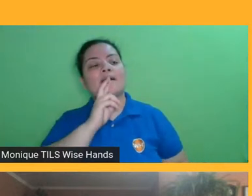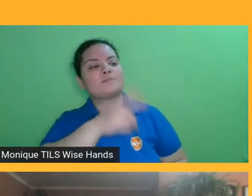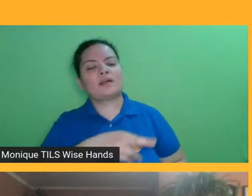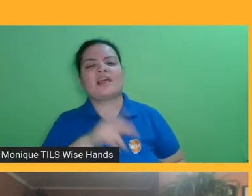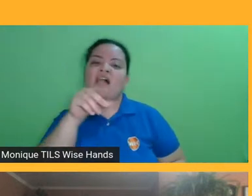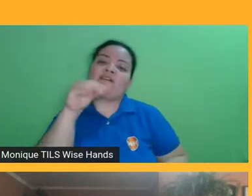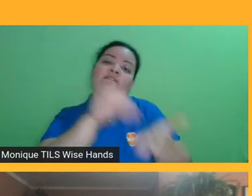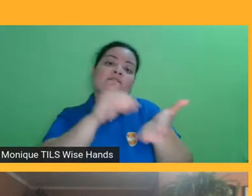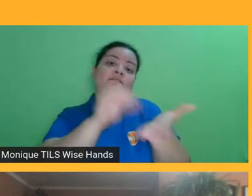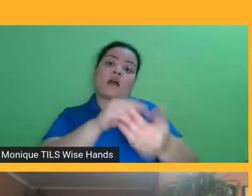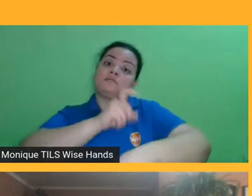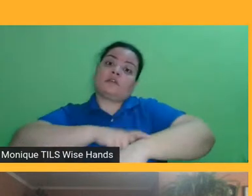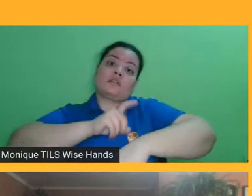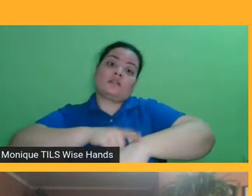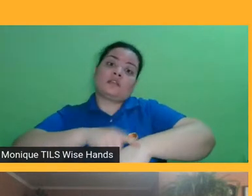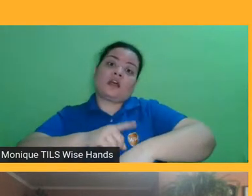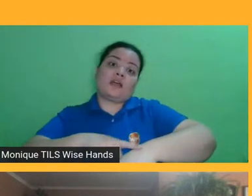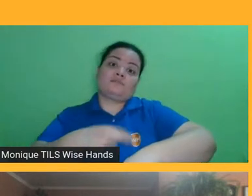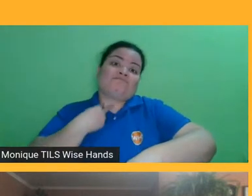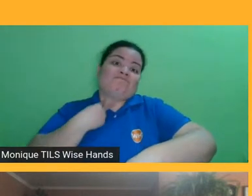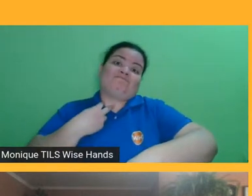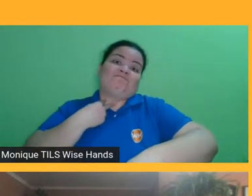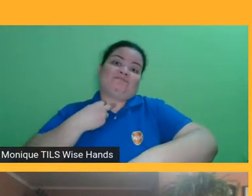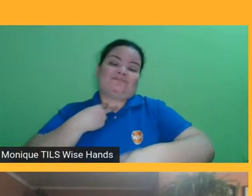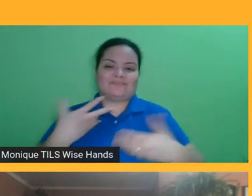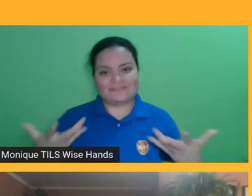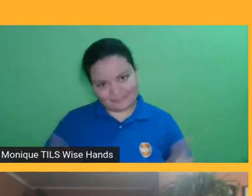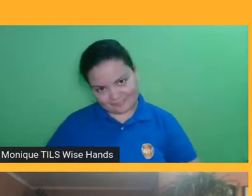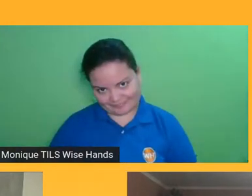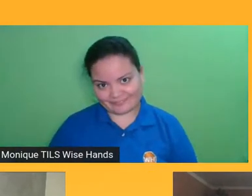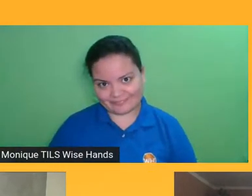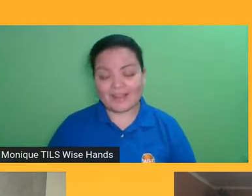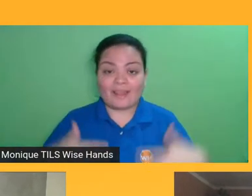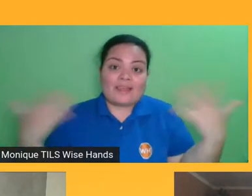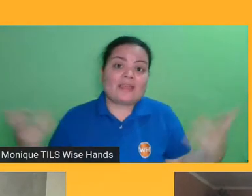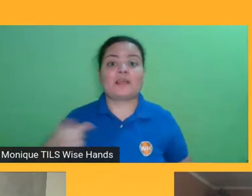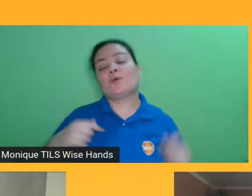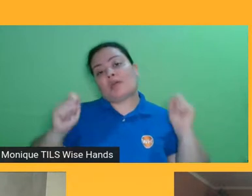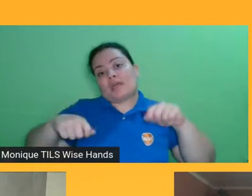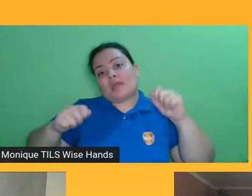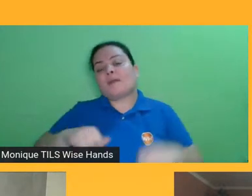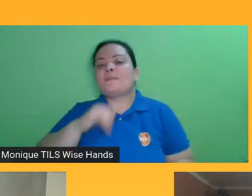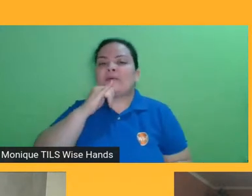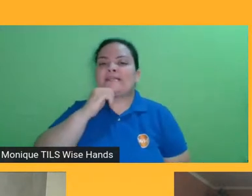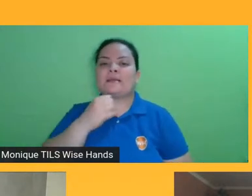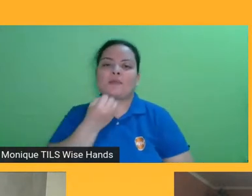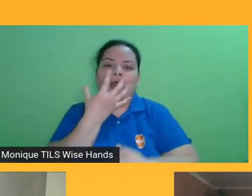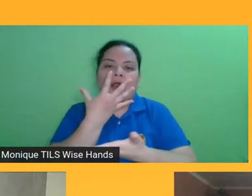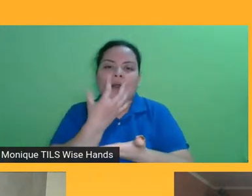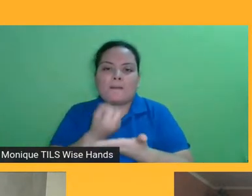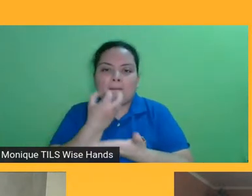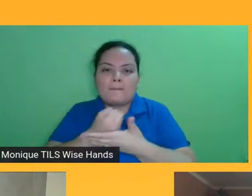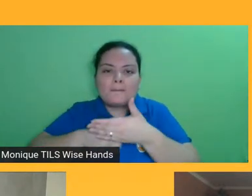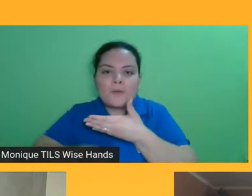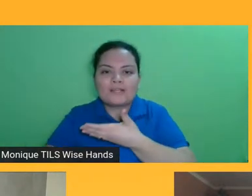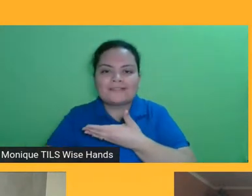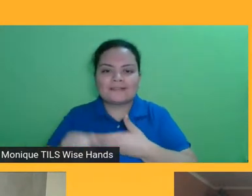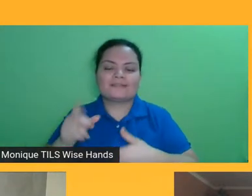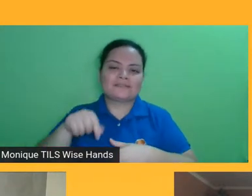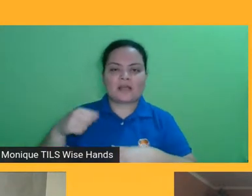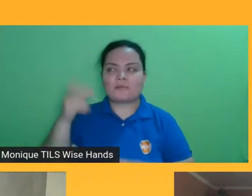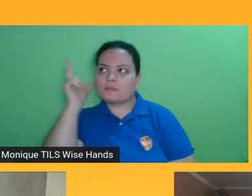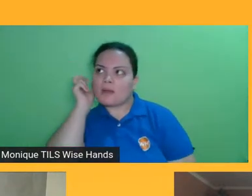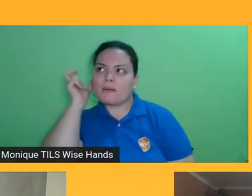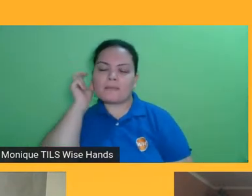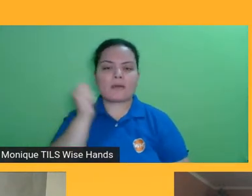outras coisas, como um podcast, que eu pelo menos sempre escuto lavando louça, fazendo faxina, no carro, enfim, enquanto